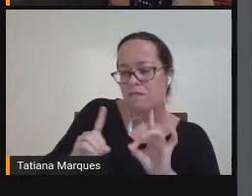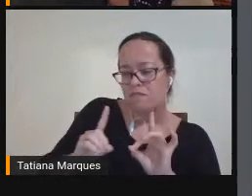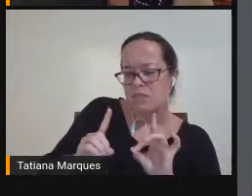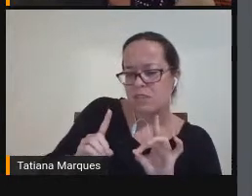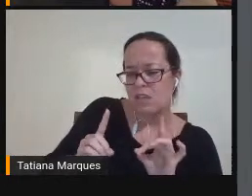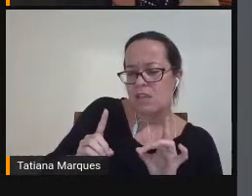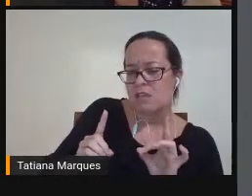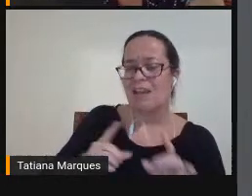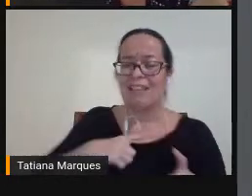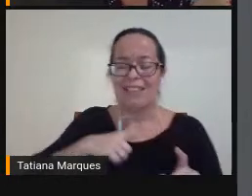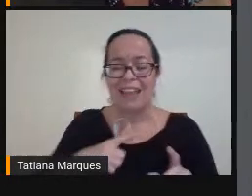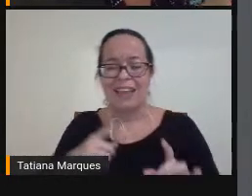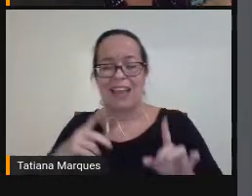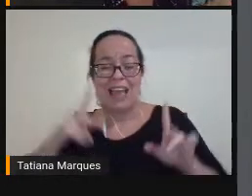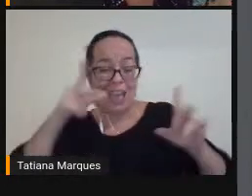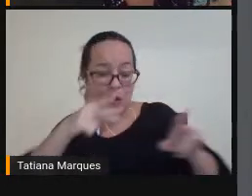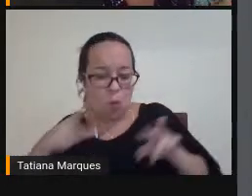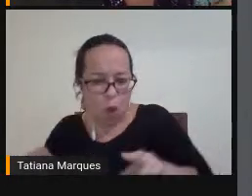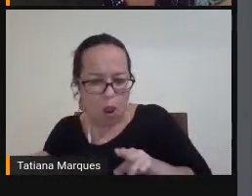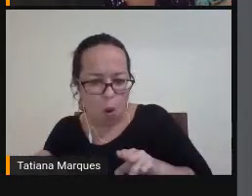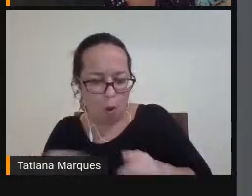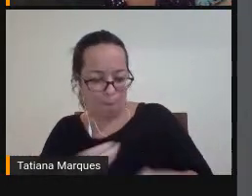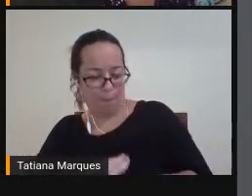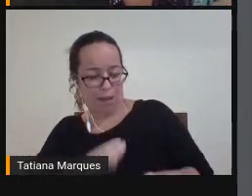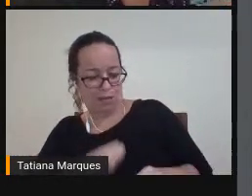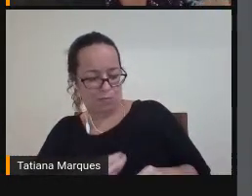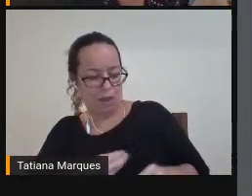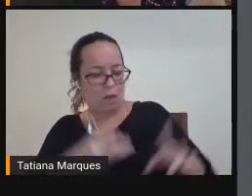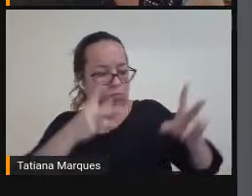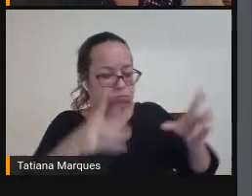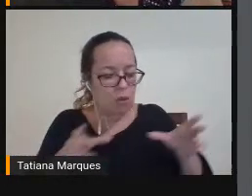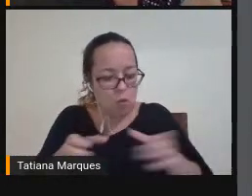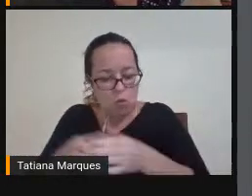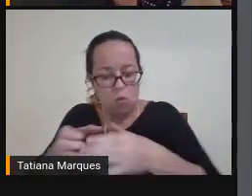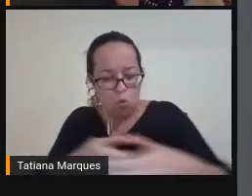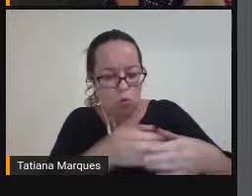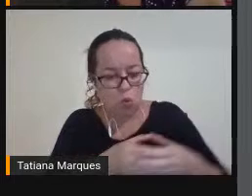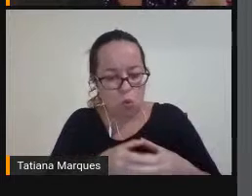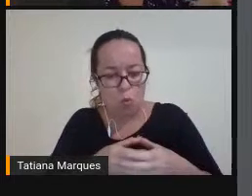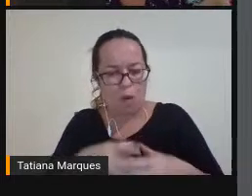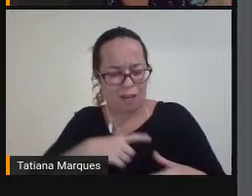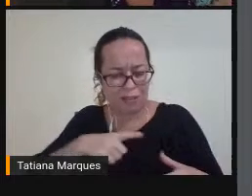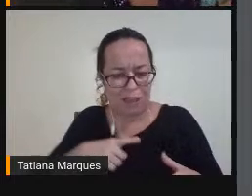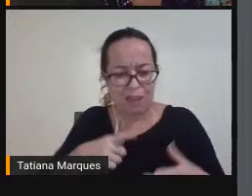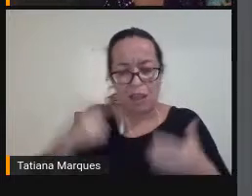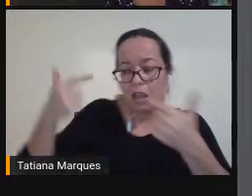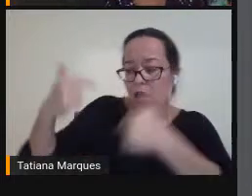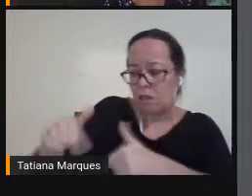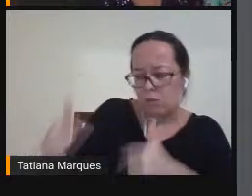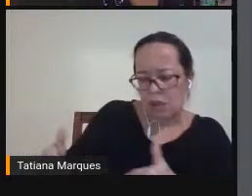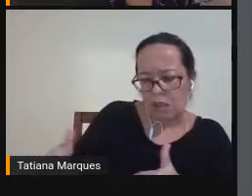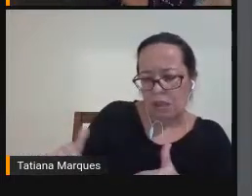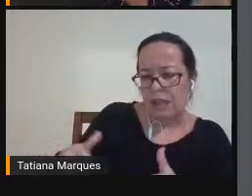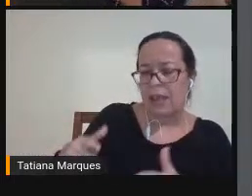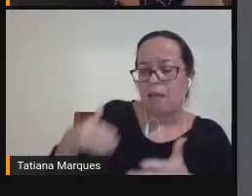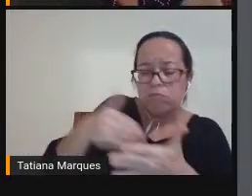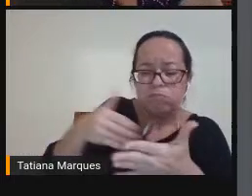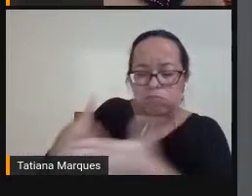mesmas Condições De participação No seu grupo Do que outras Que não tenham Aquela limitação